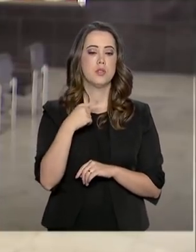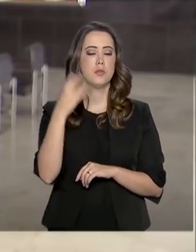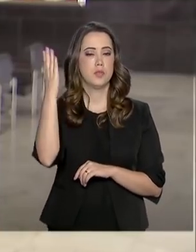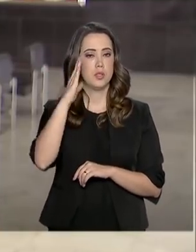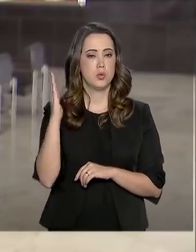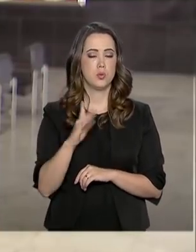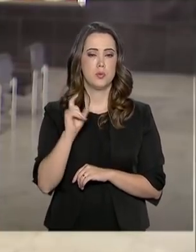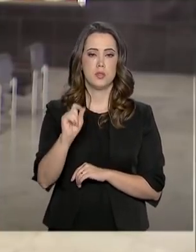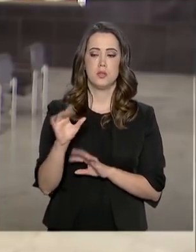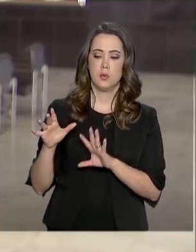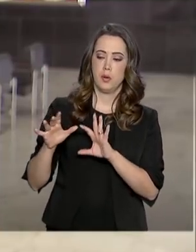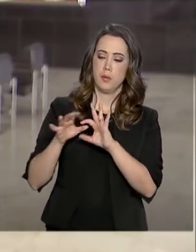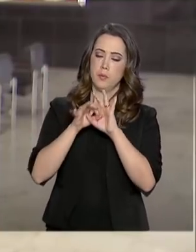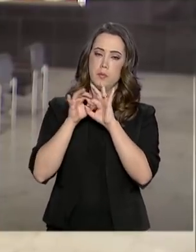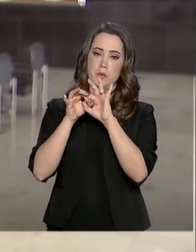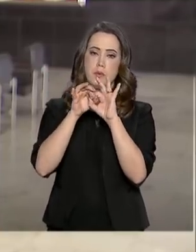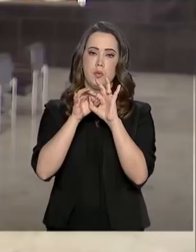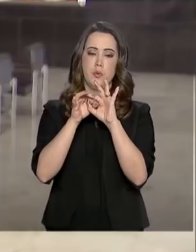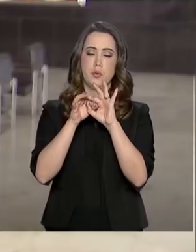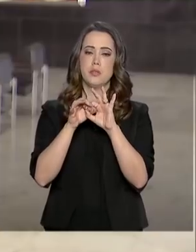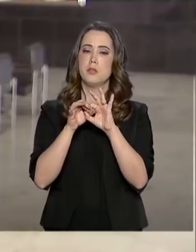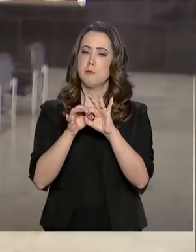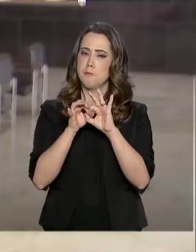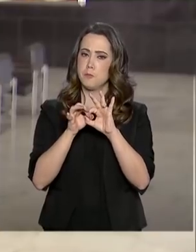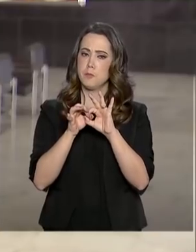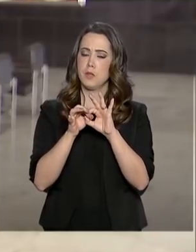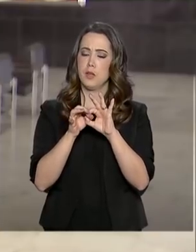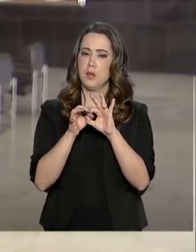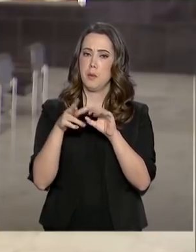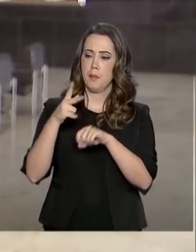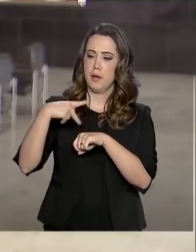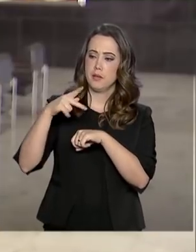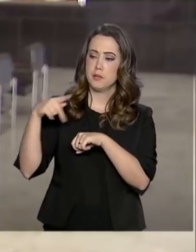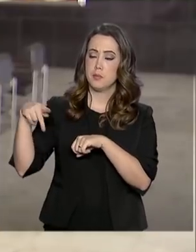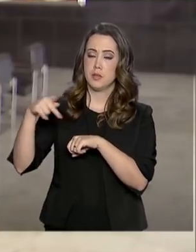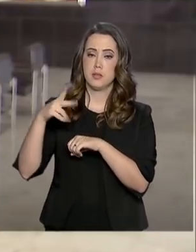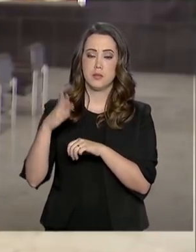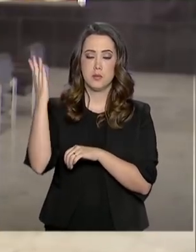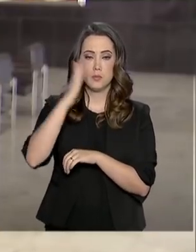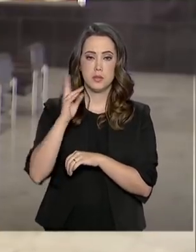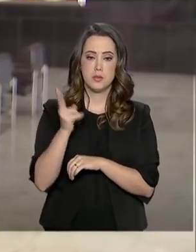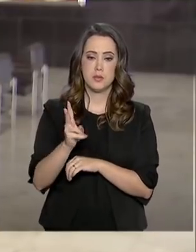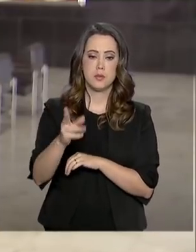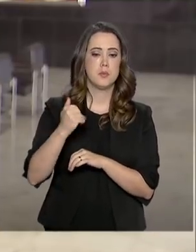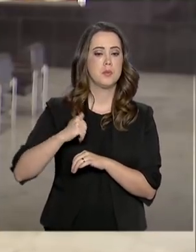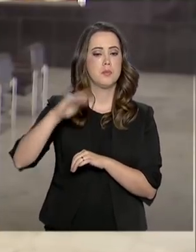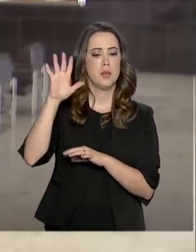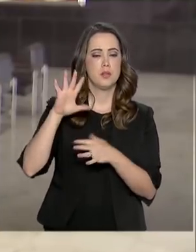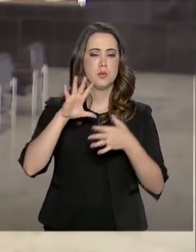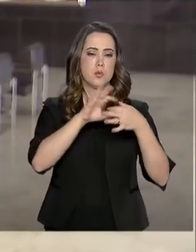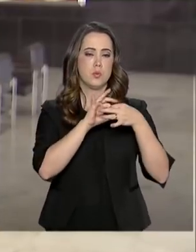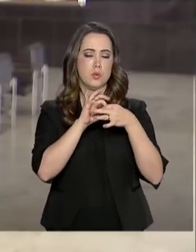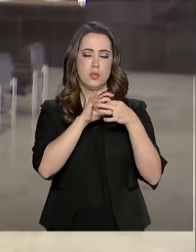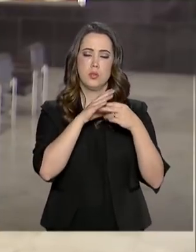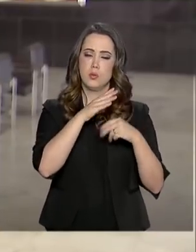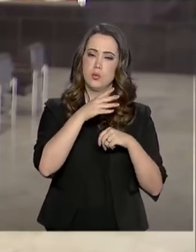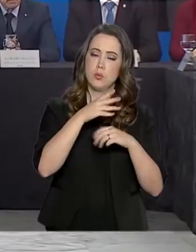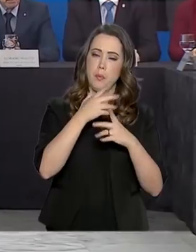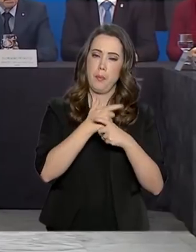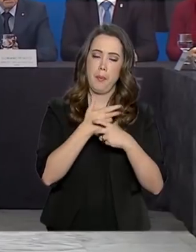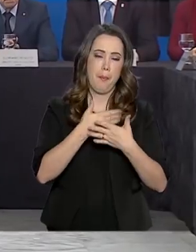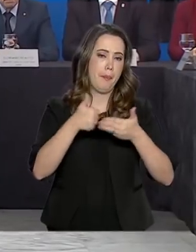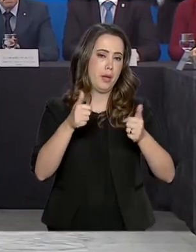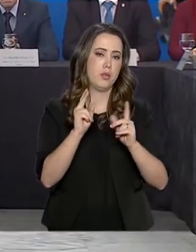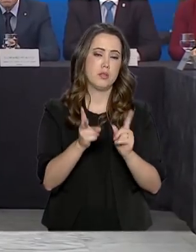governo é estreitar relações com vários países para que o Brasil ganhe cada vez mais espaço na economia mundial.